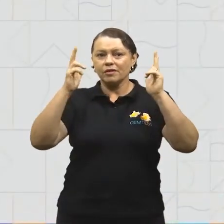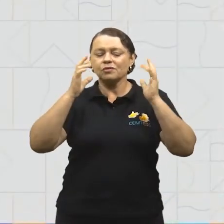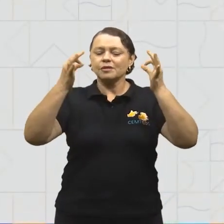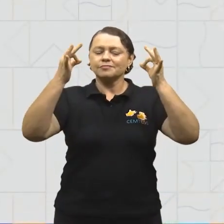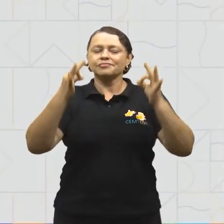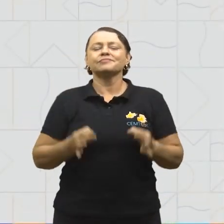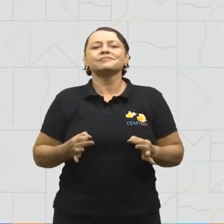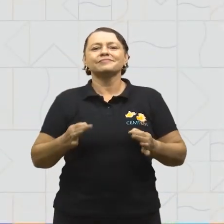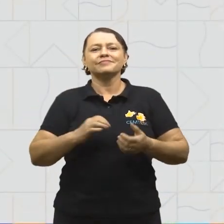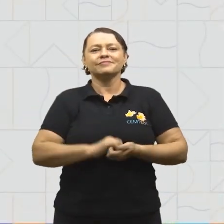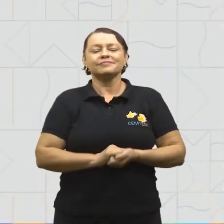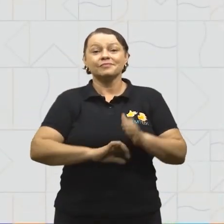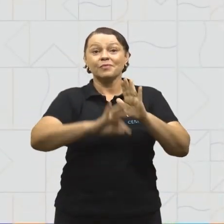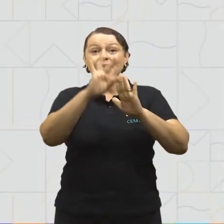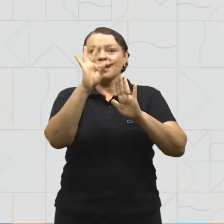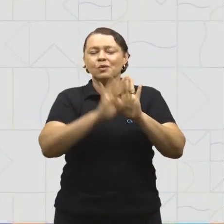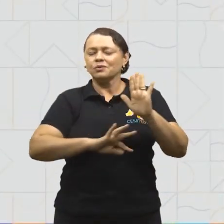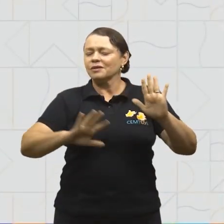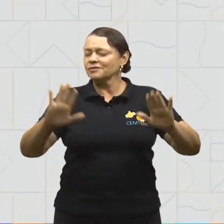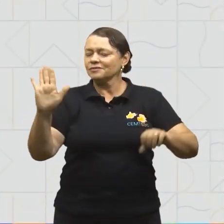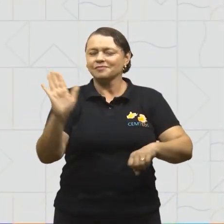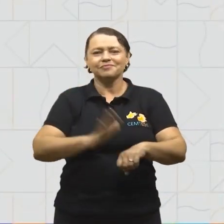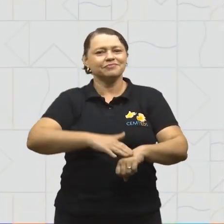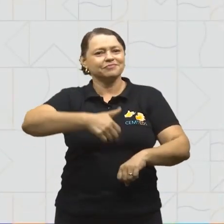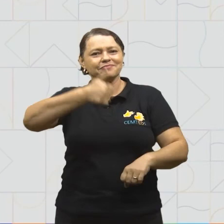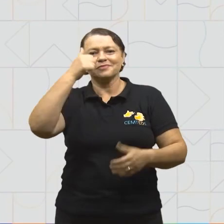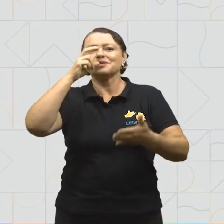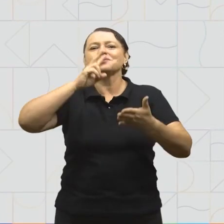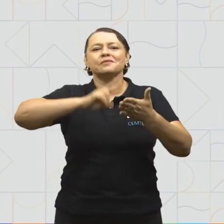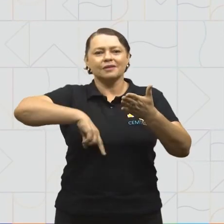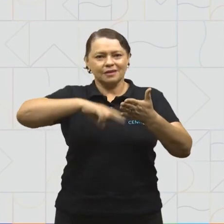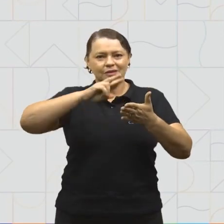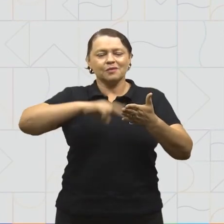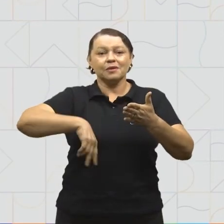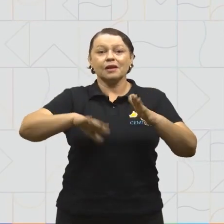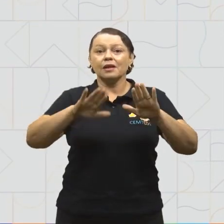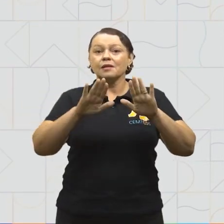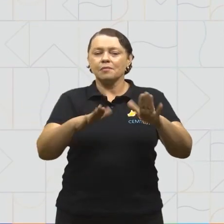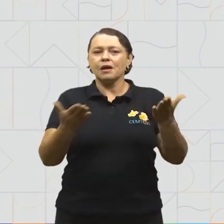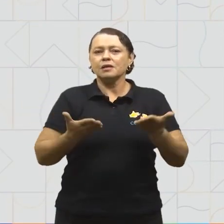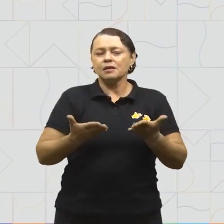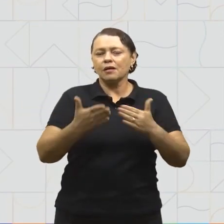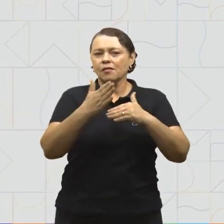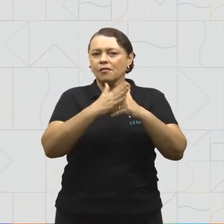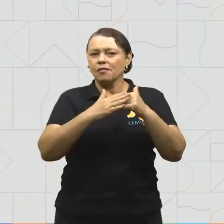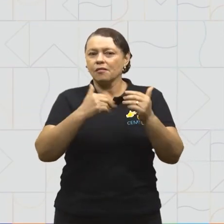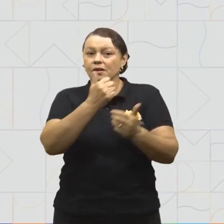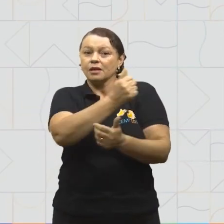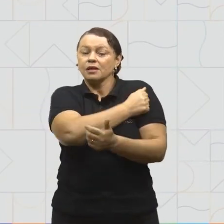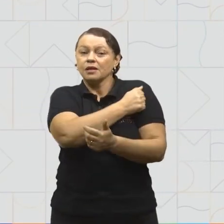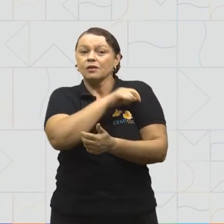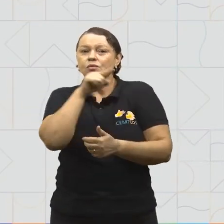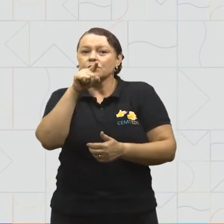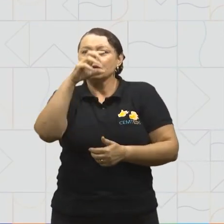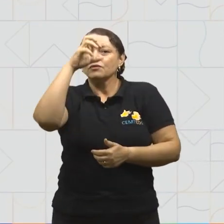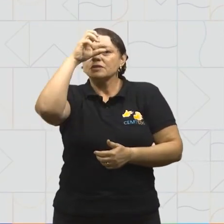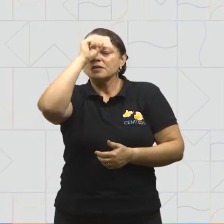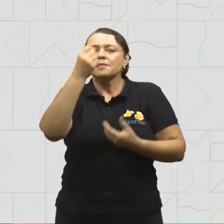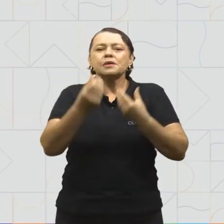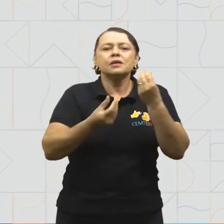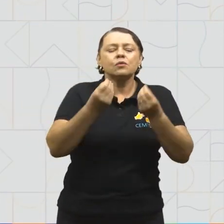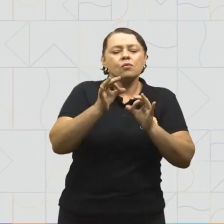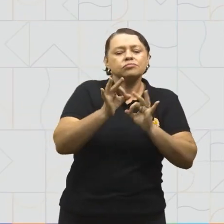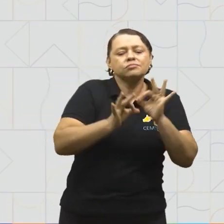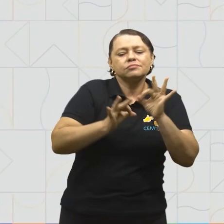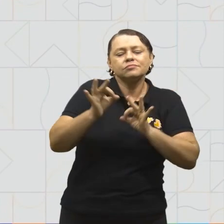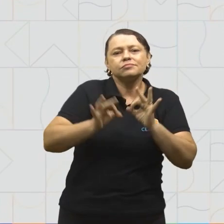O texto ficou bem melhor para ler, não foi? Mas agora, querido aluno, que você aprendeu sobre organização